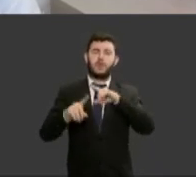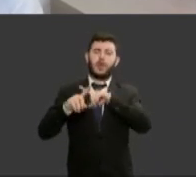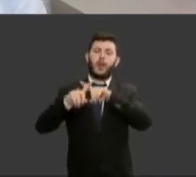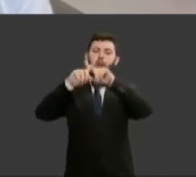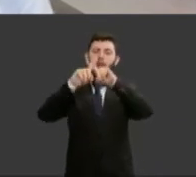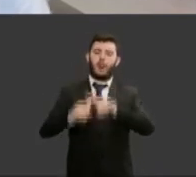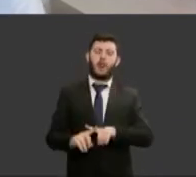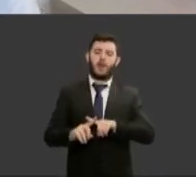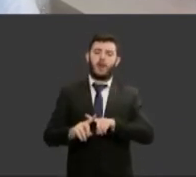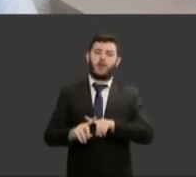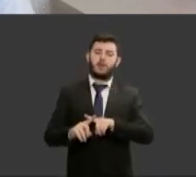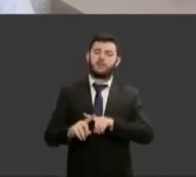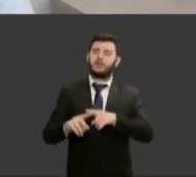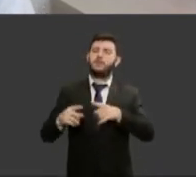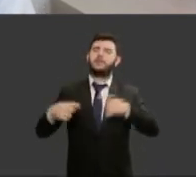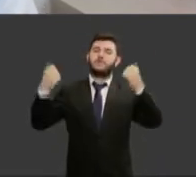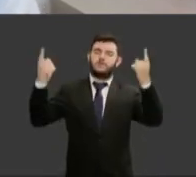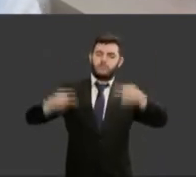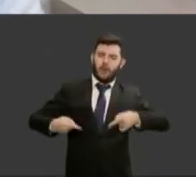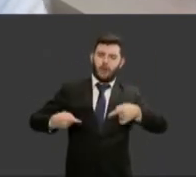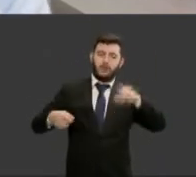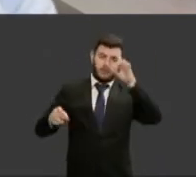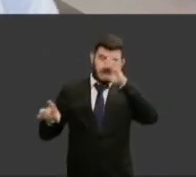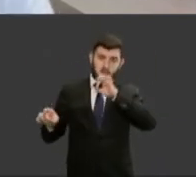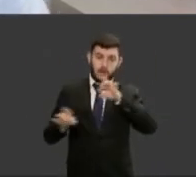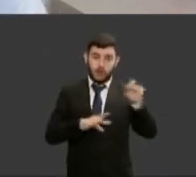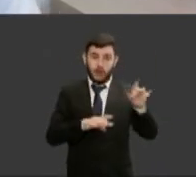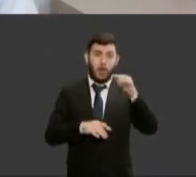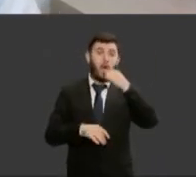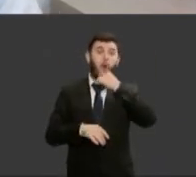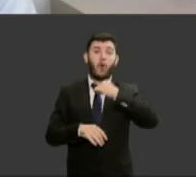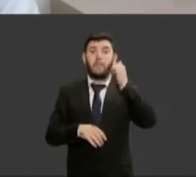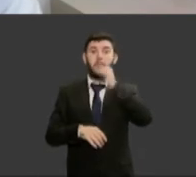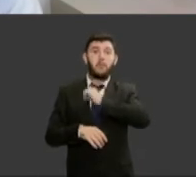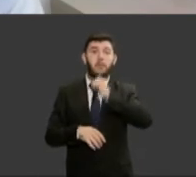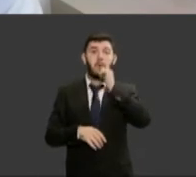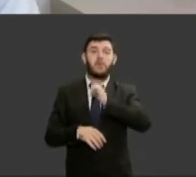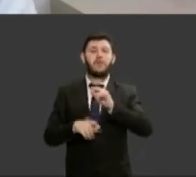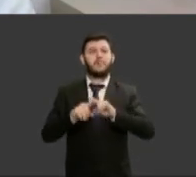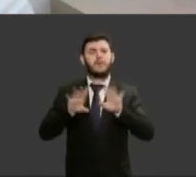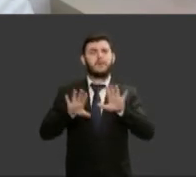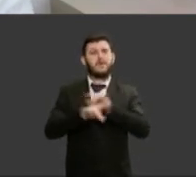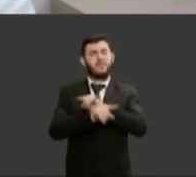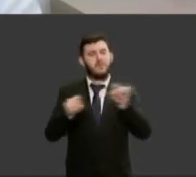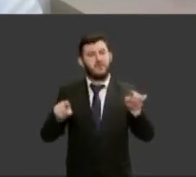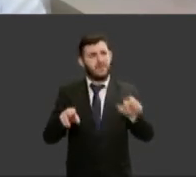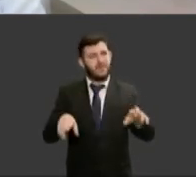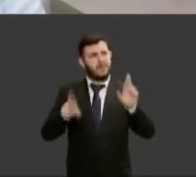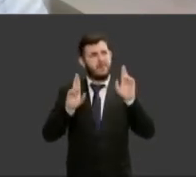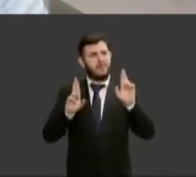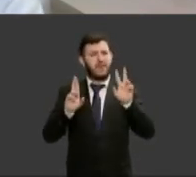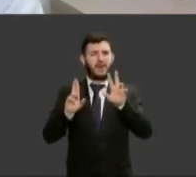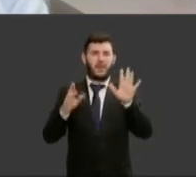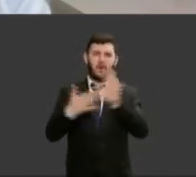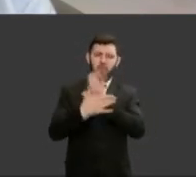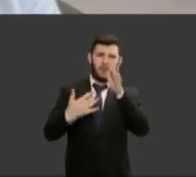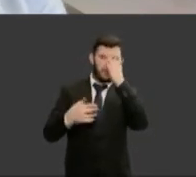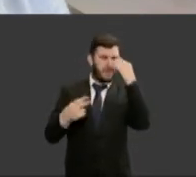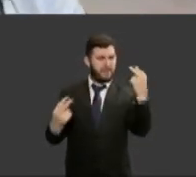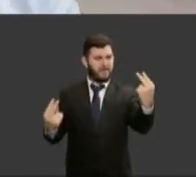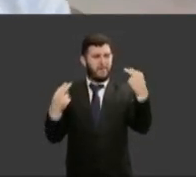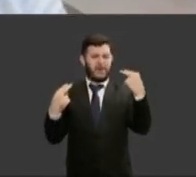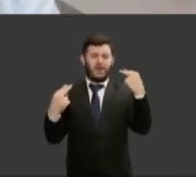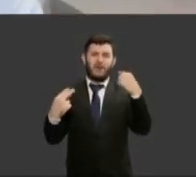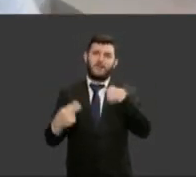diariamente por homens e por mulheres então não esperem de forma nenhuma que alguém os enxergue e diga